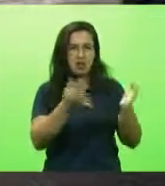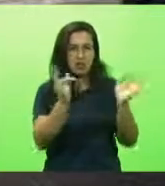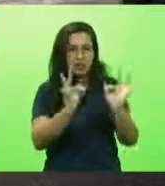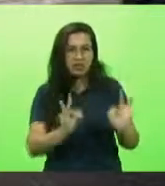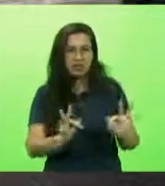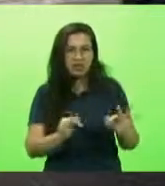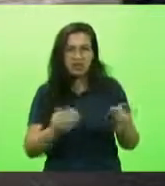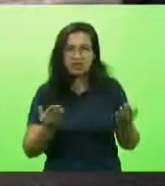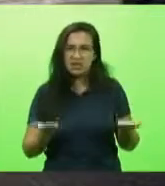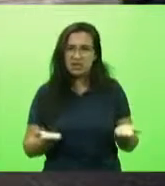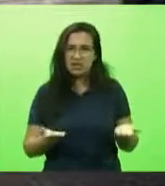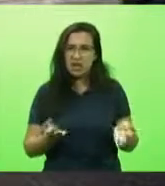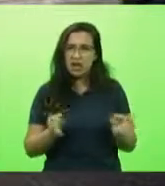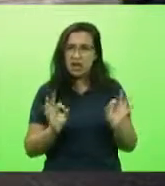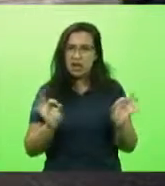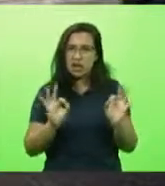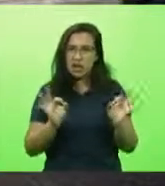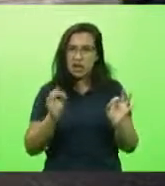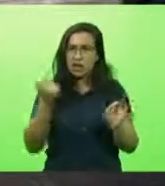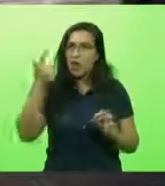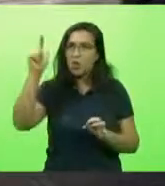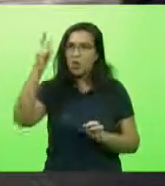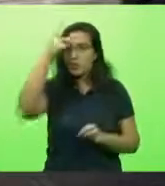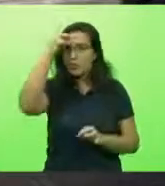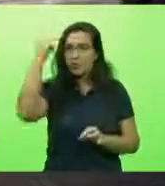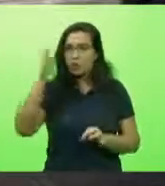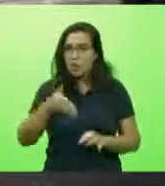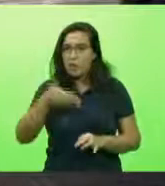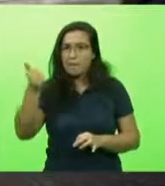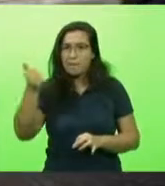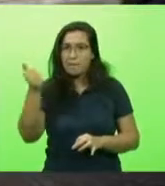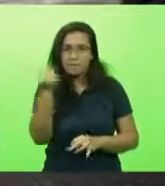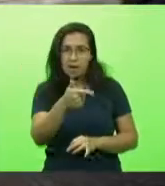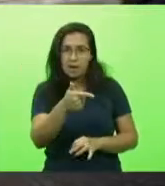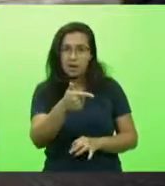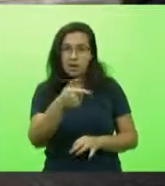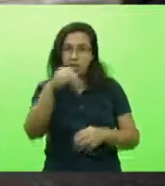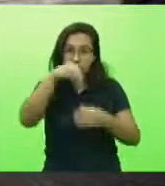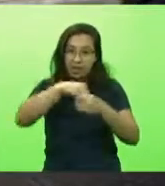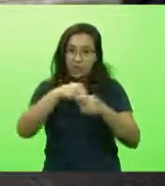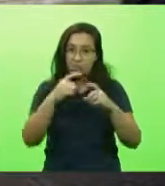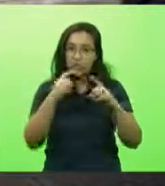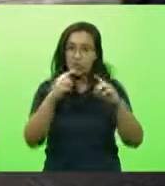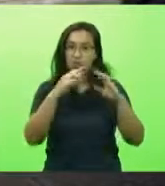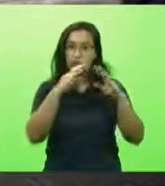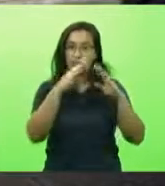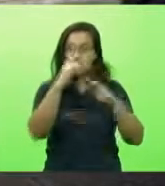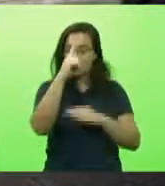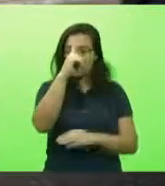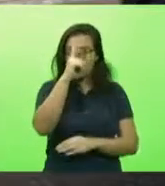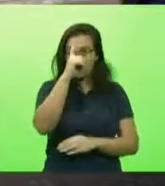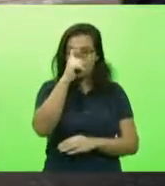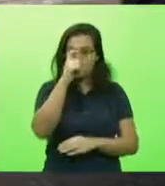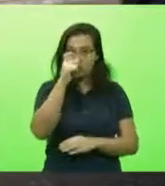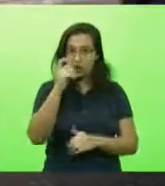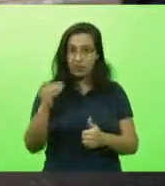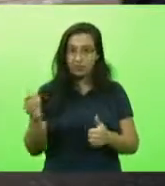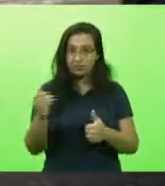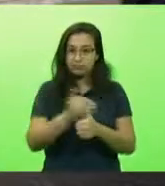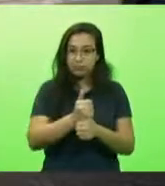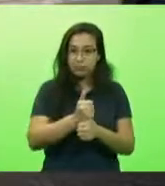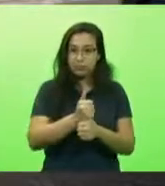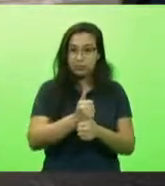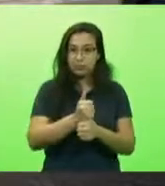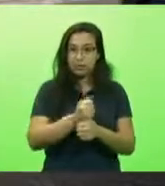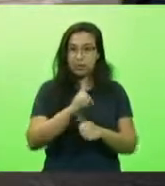não havia ninguém competente no próprio hospital para assumir a direção geral do hospital infantil que cuida